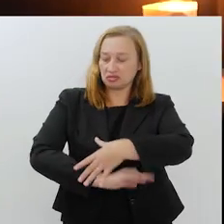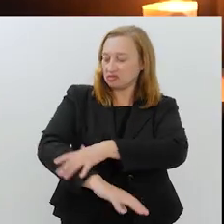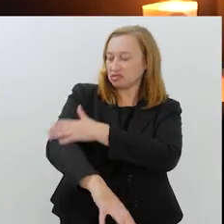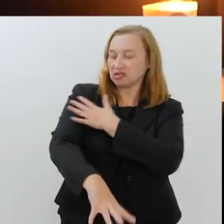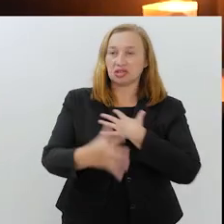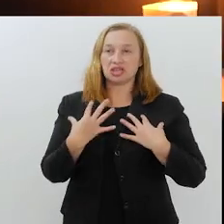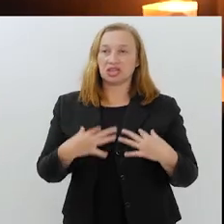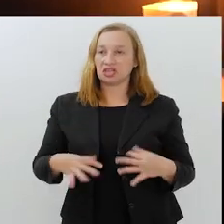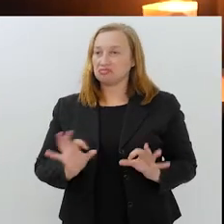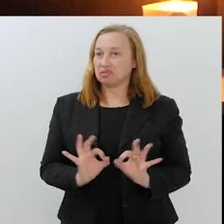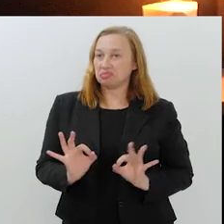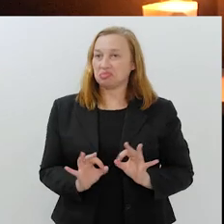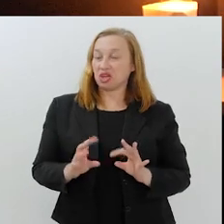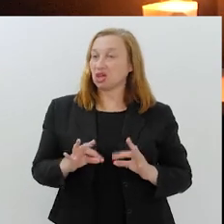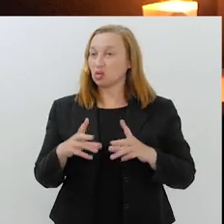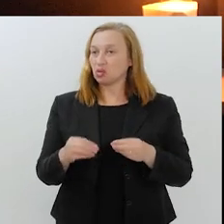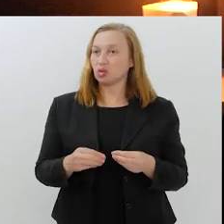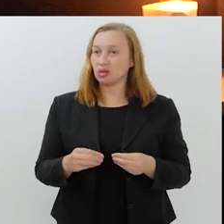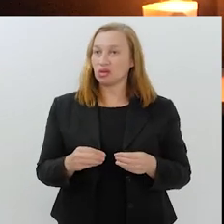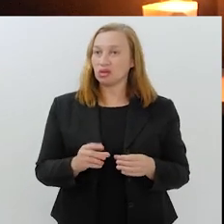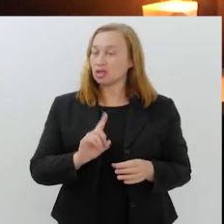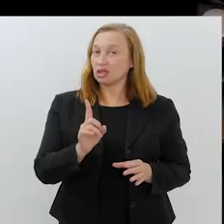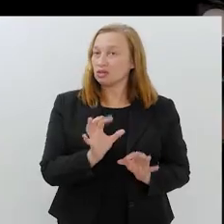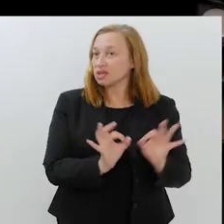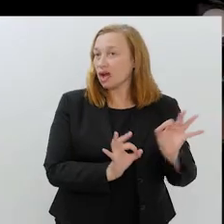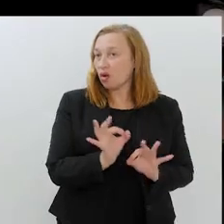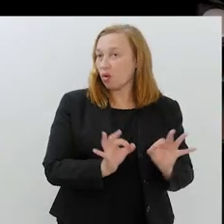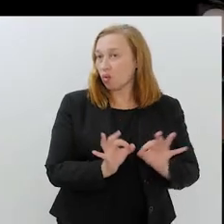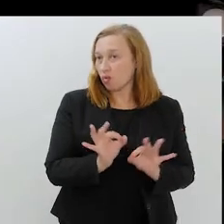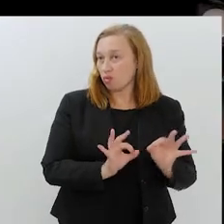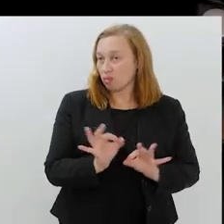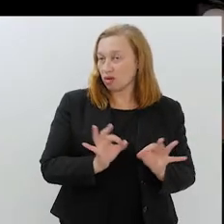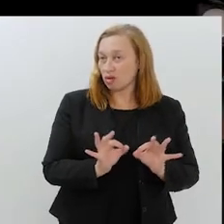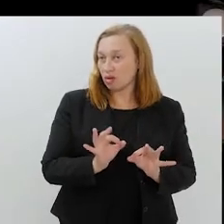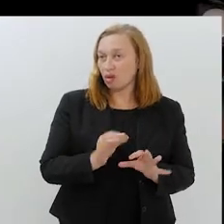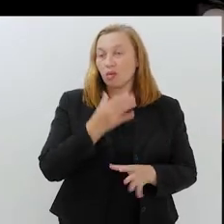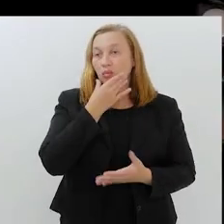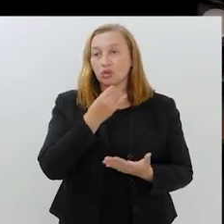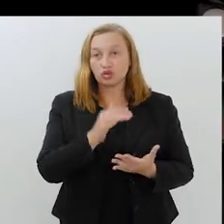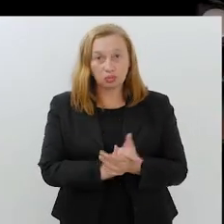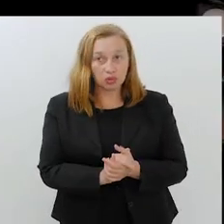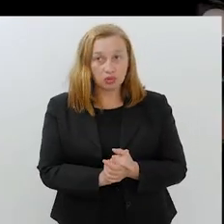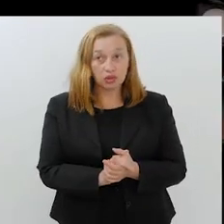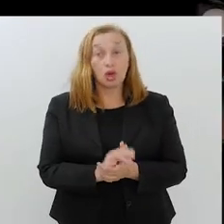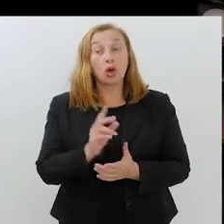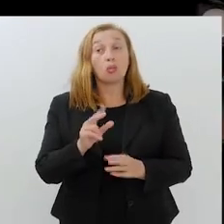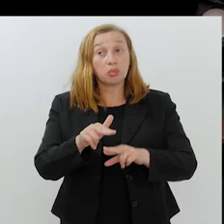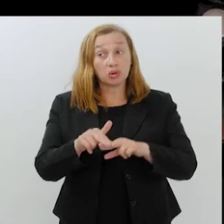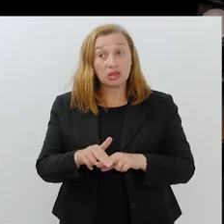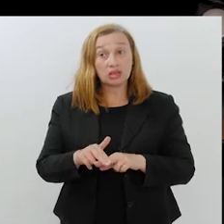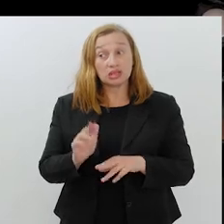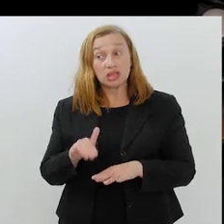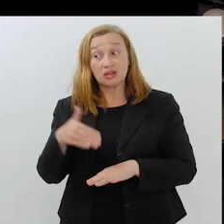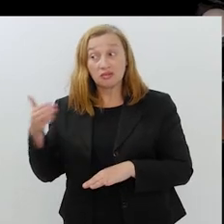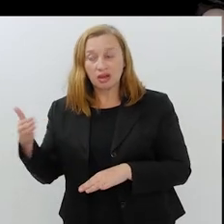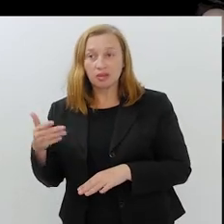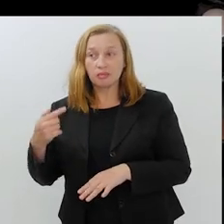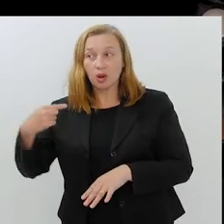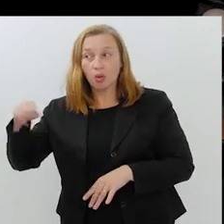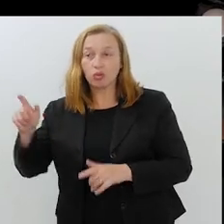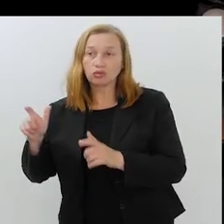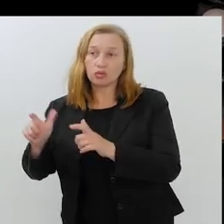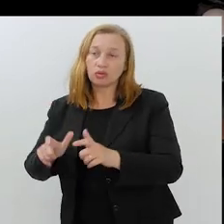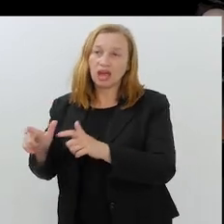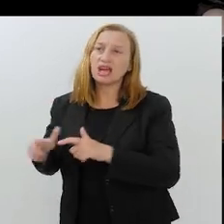bota a bob, fica um dragão, digamos assim. Quer dizer, você não se arruma para o seu marido. geralmente é por isso que ele vai, né? Para o outro